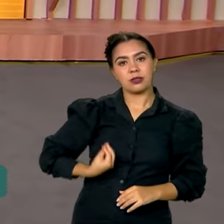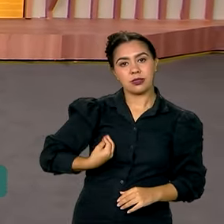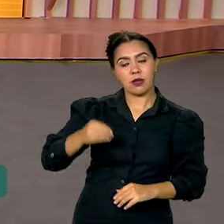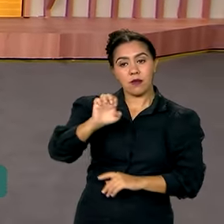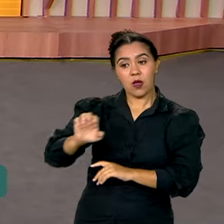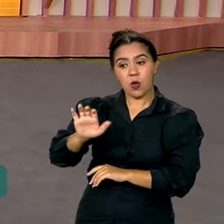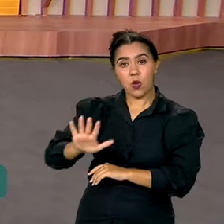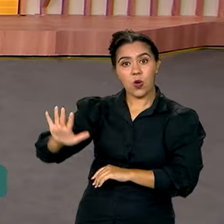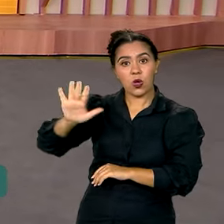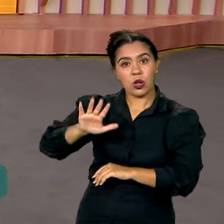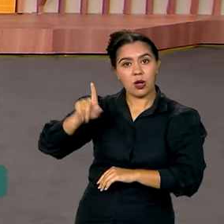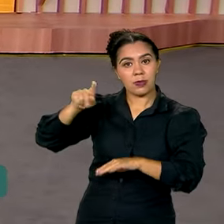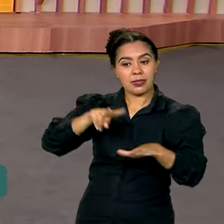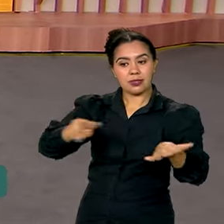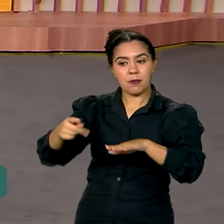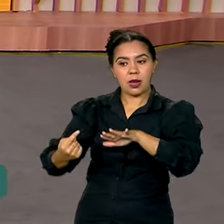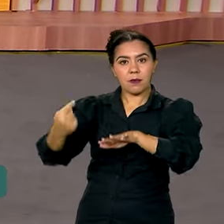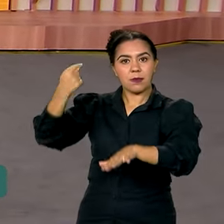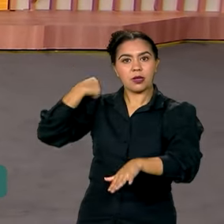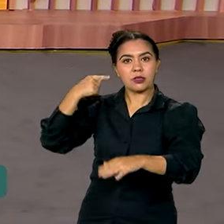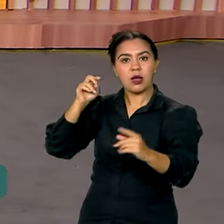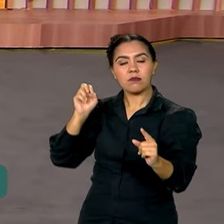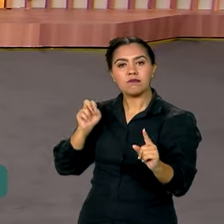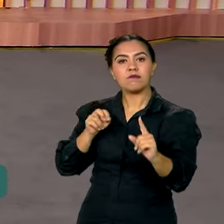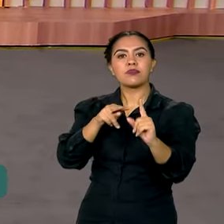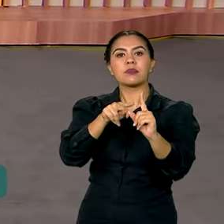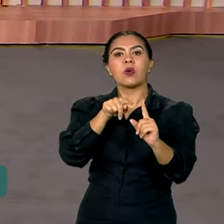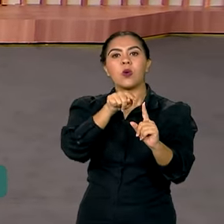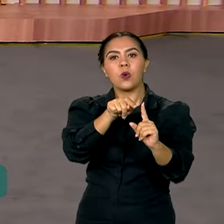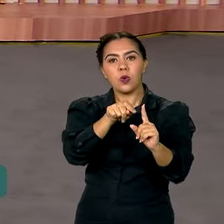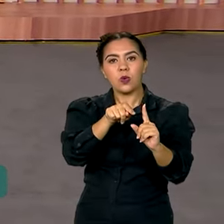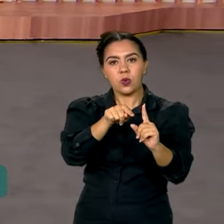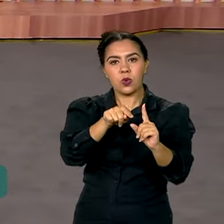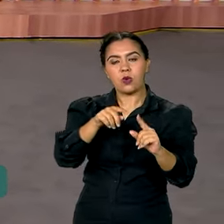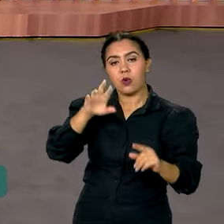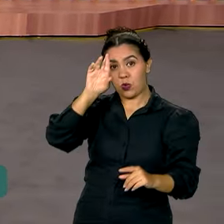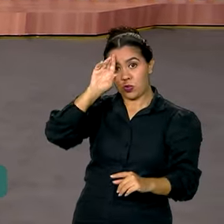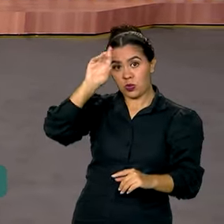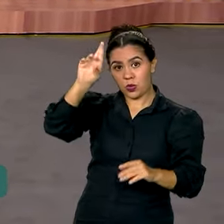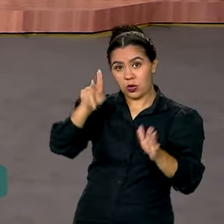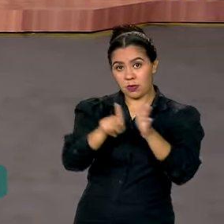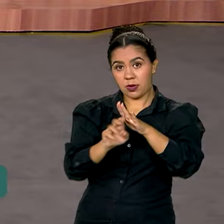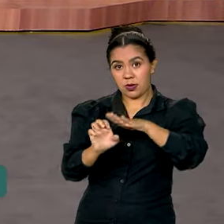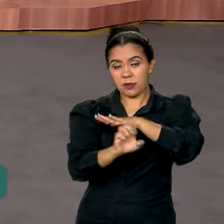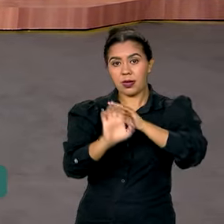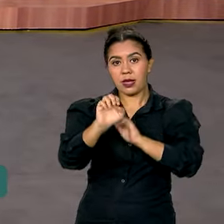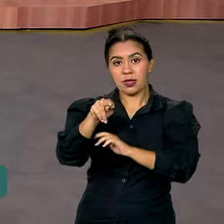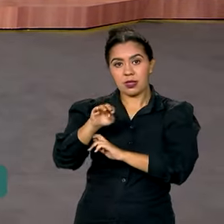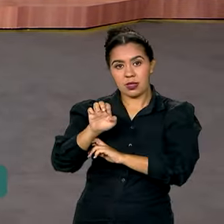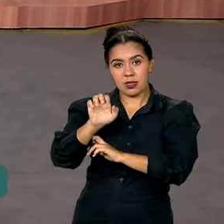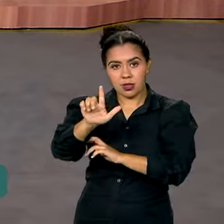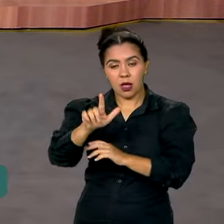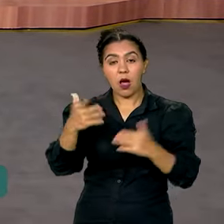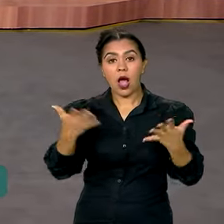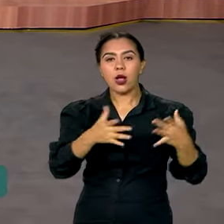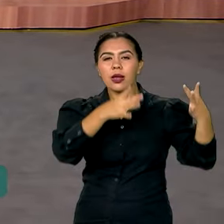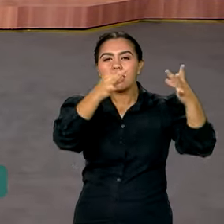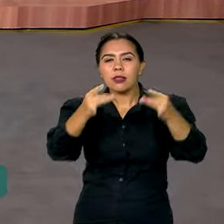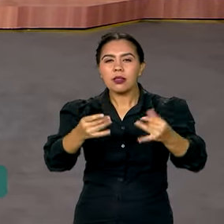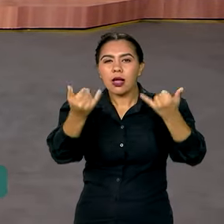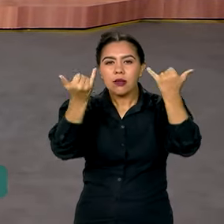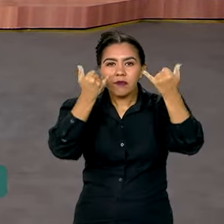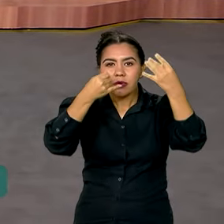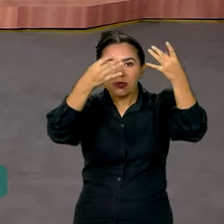na semana passada, se encontrou na Itália com o CEO da Enel e gostou do que ouviu. Quem vai nos explicar melhor essa história é o